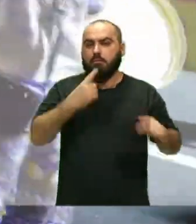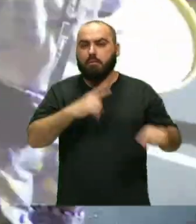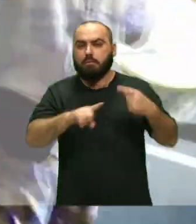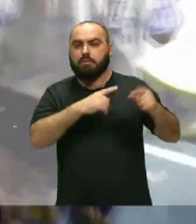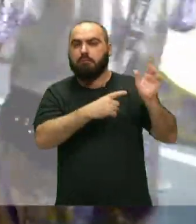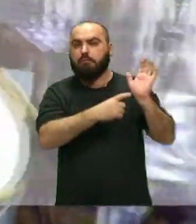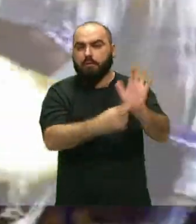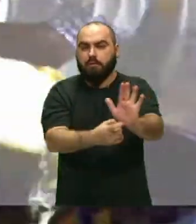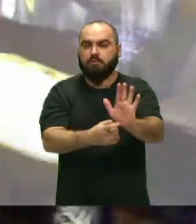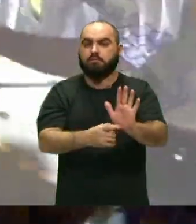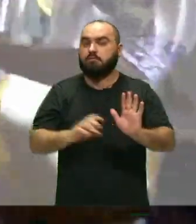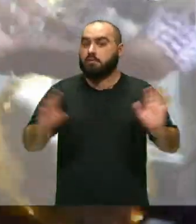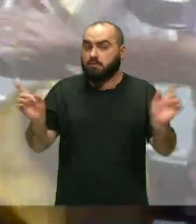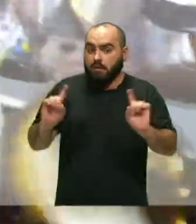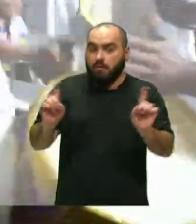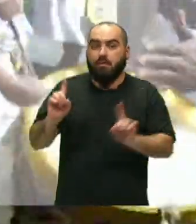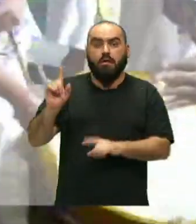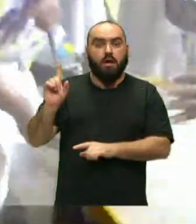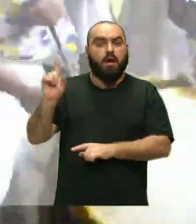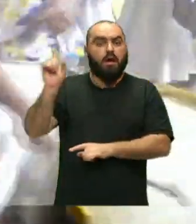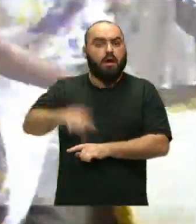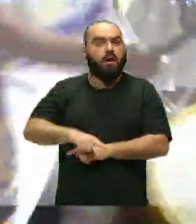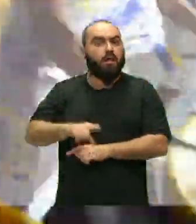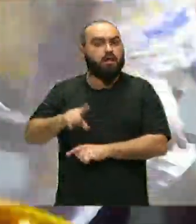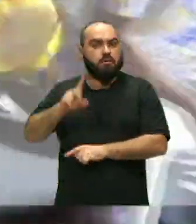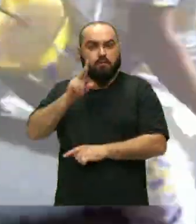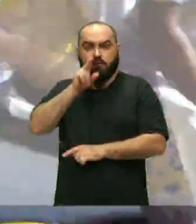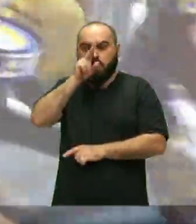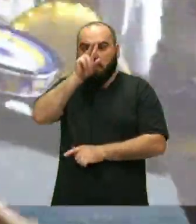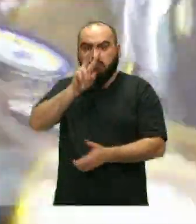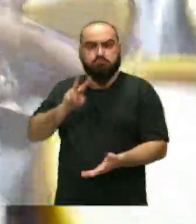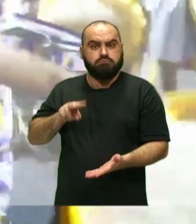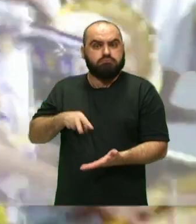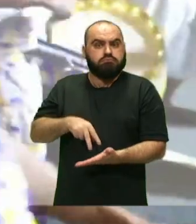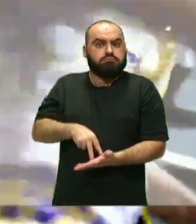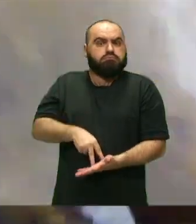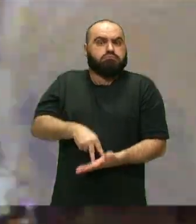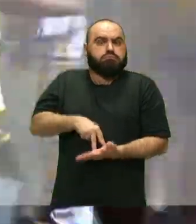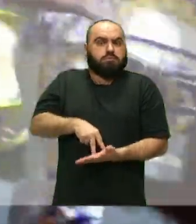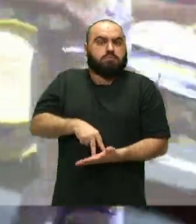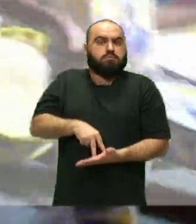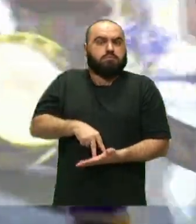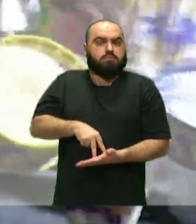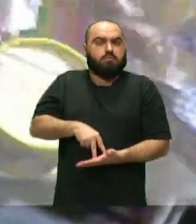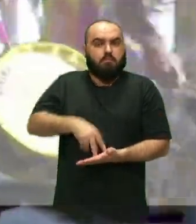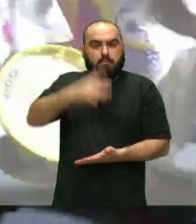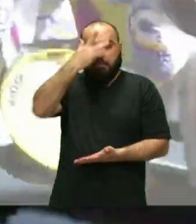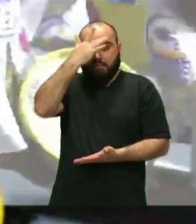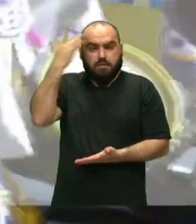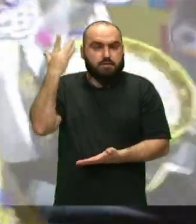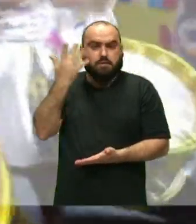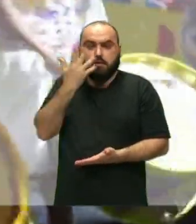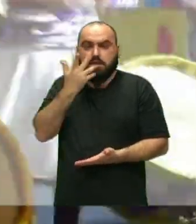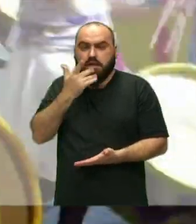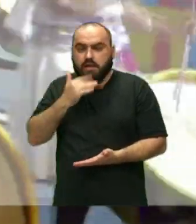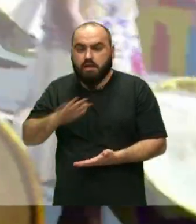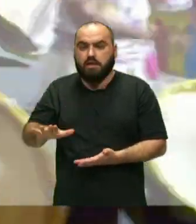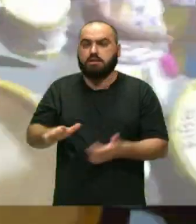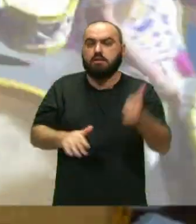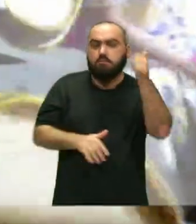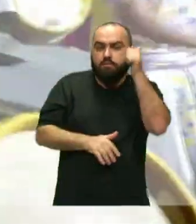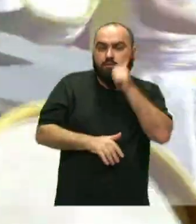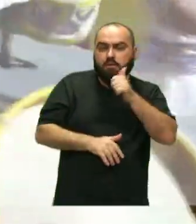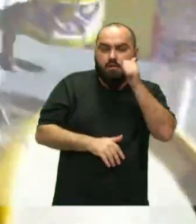mas fazer realmente o empoderamento de todos todos esses serizinhos né da criança da mulher